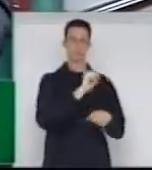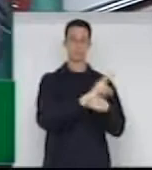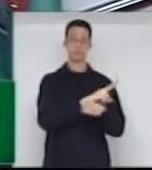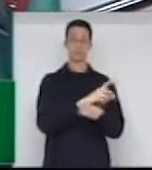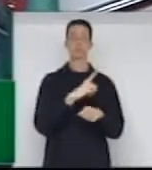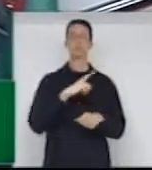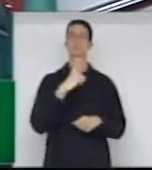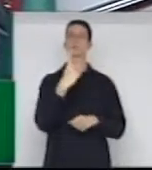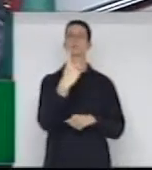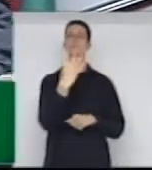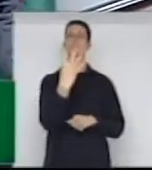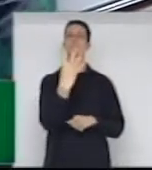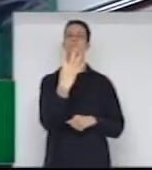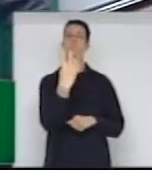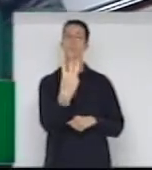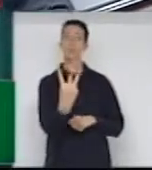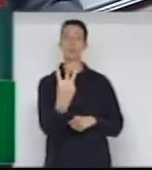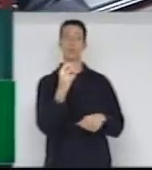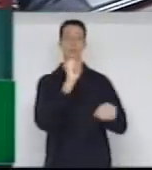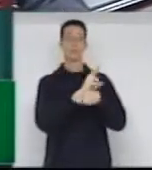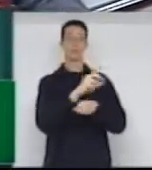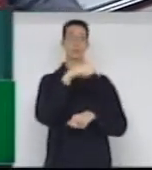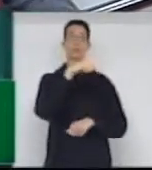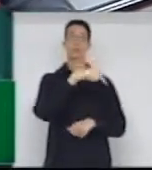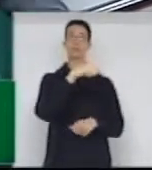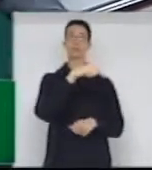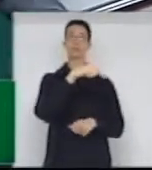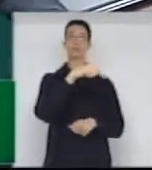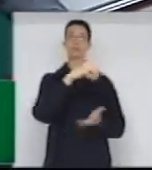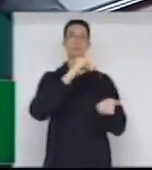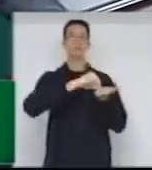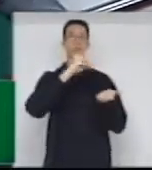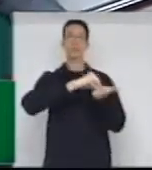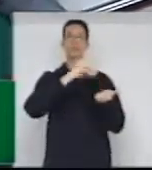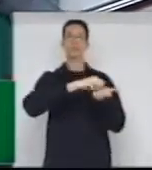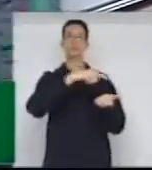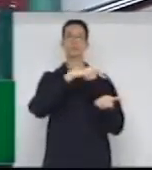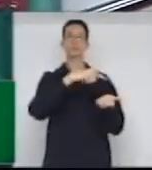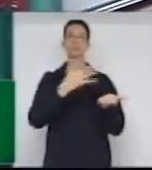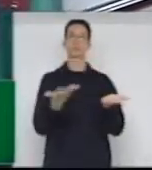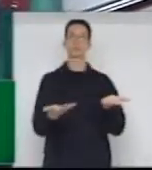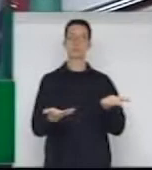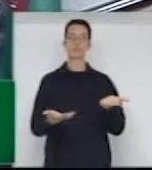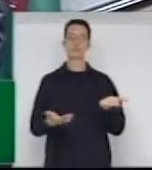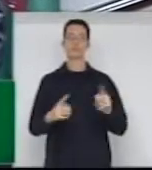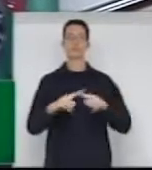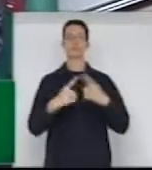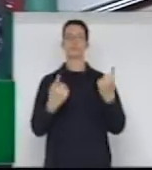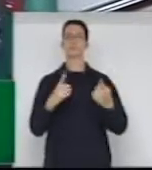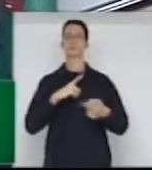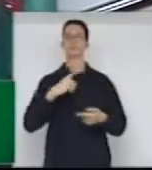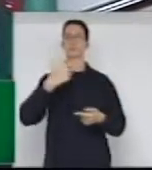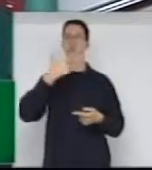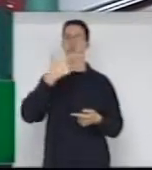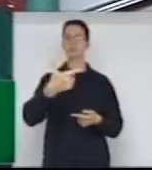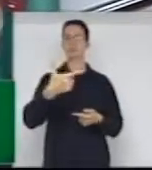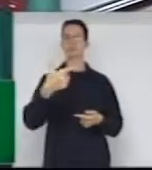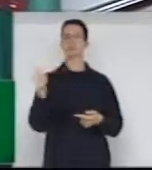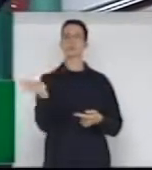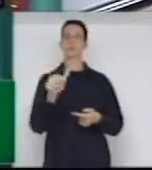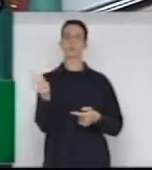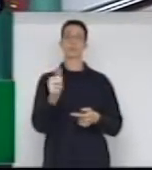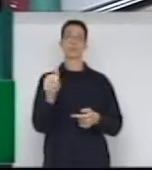143 vagas, deputado Sargento Amorio Soares, em aberto. Só que nós temos 211